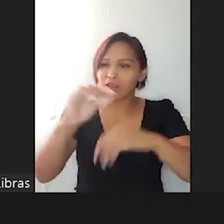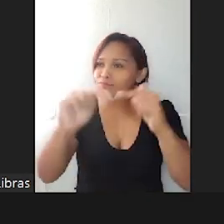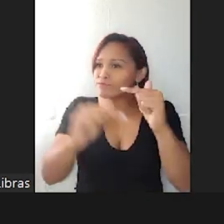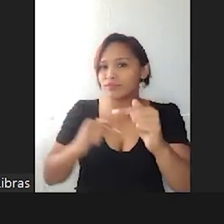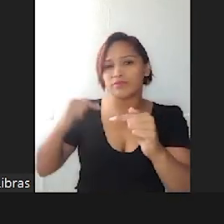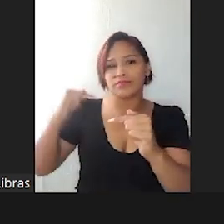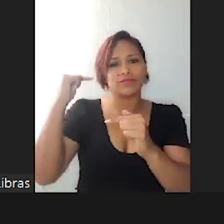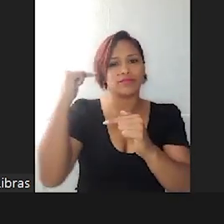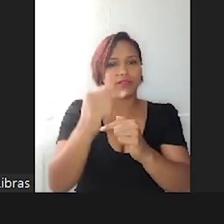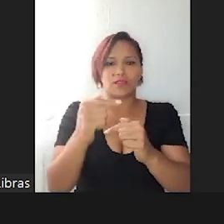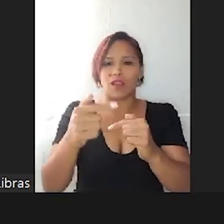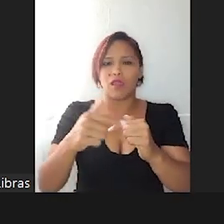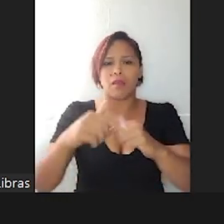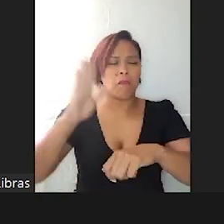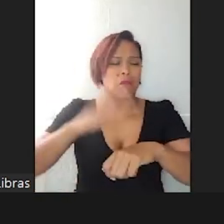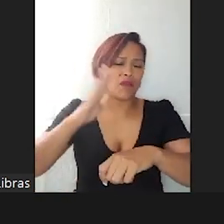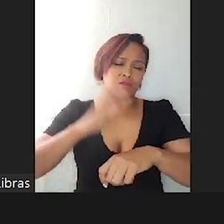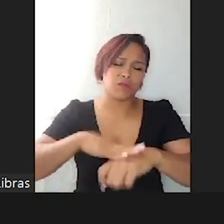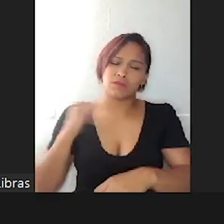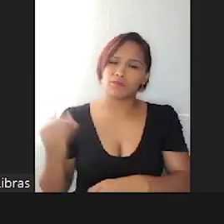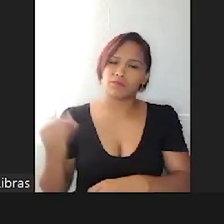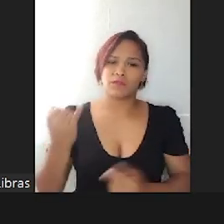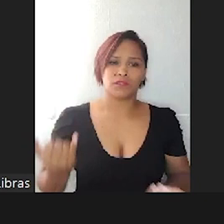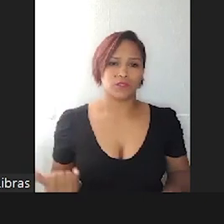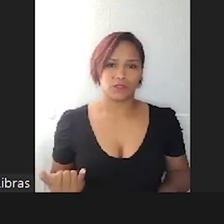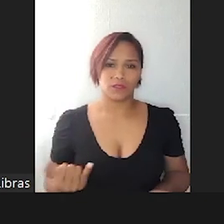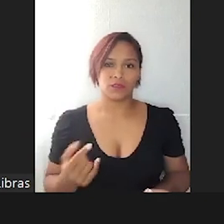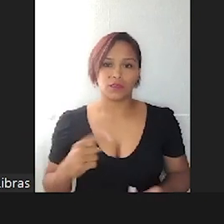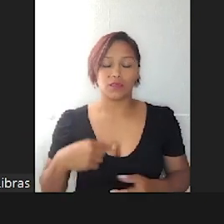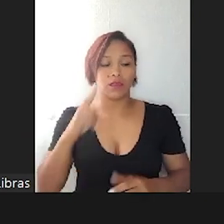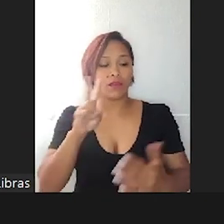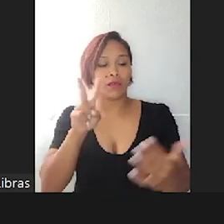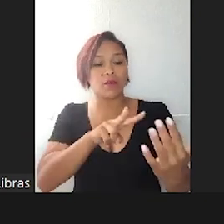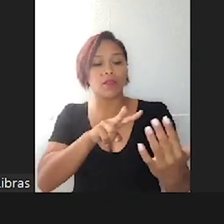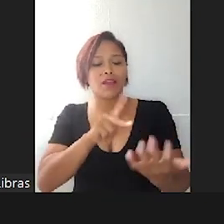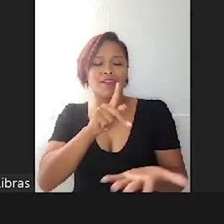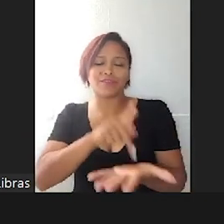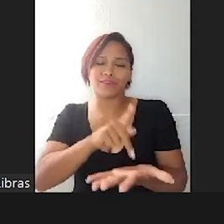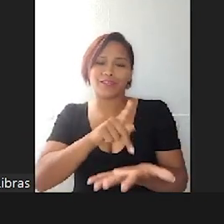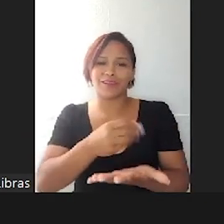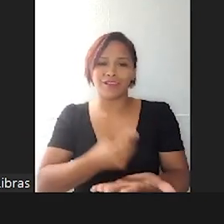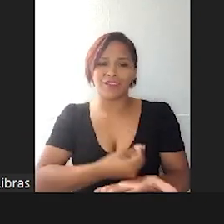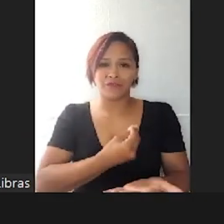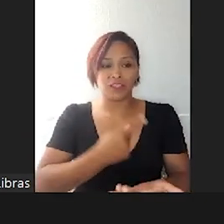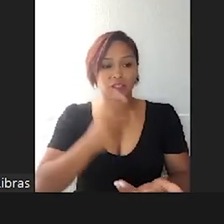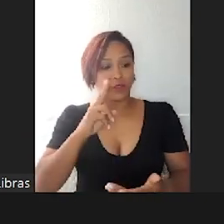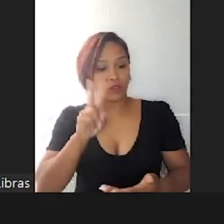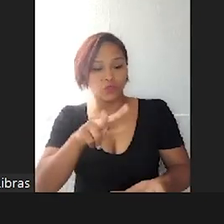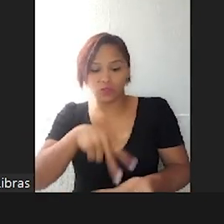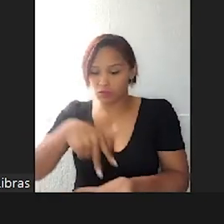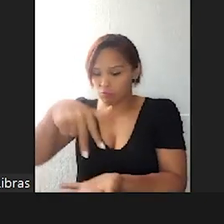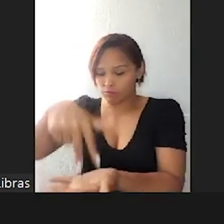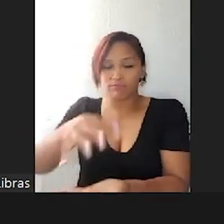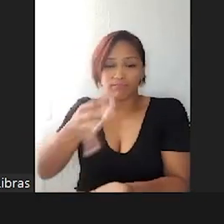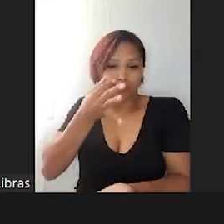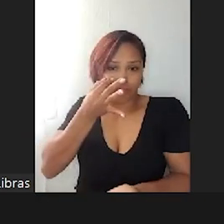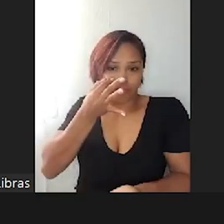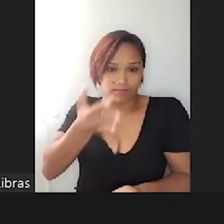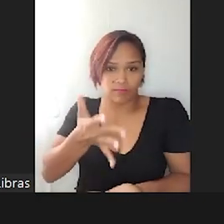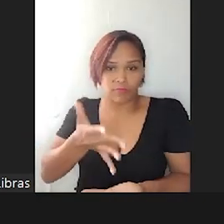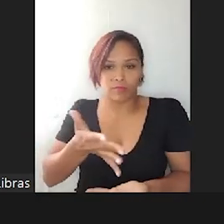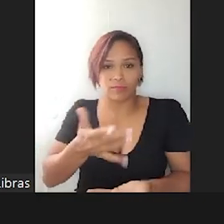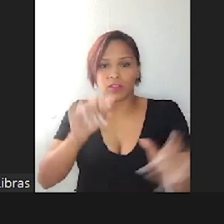muito além disso. E aí nos deparamos com as realidades. Eu estou ali presente. Vou mudar o slide.